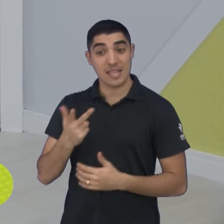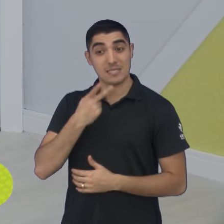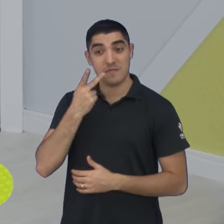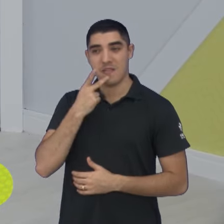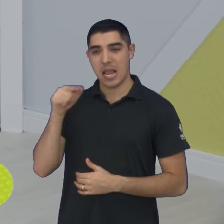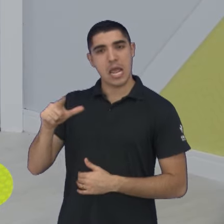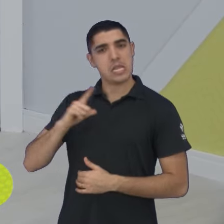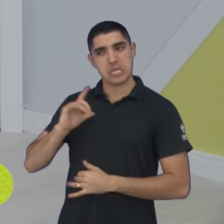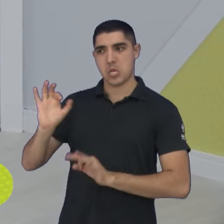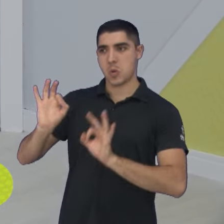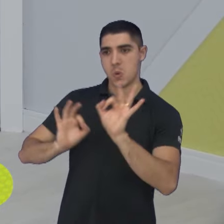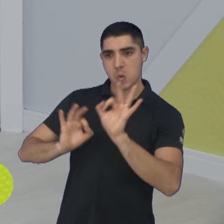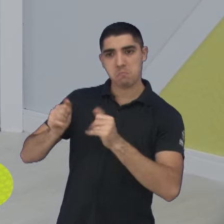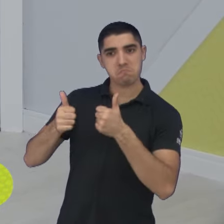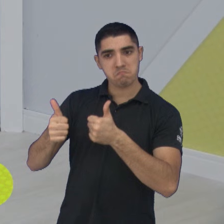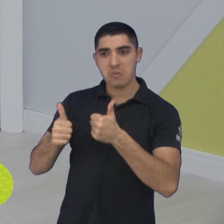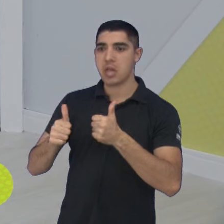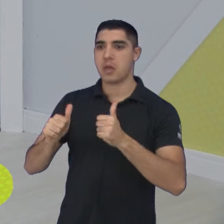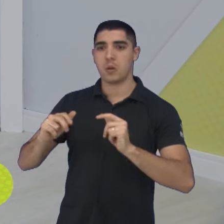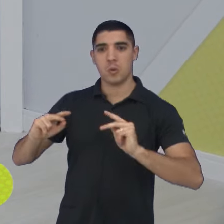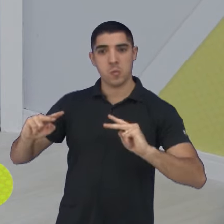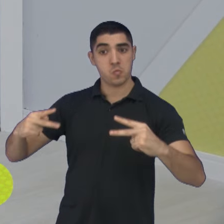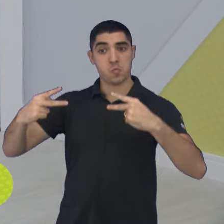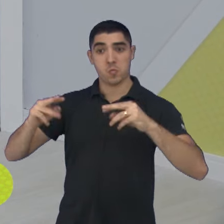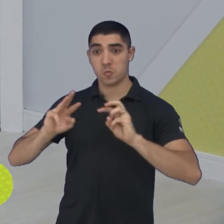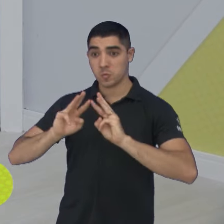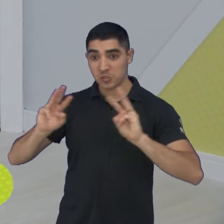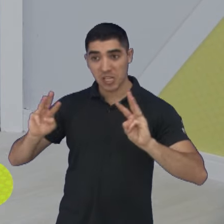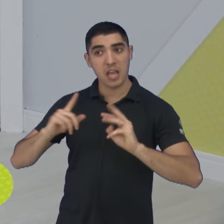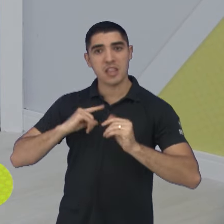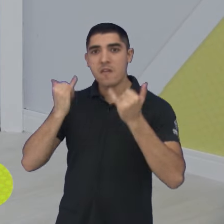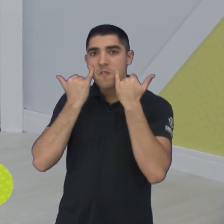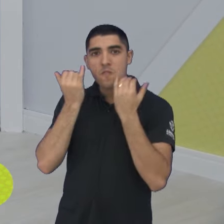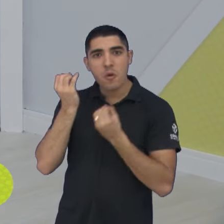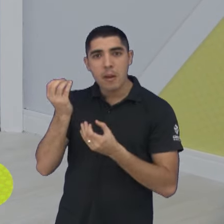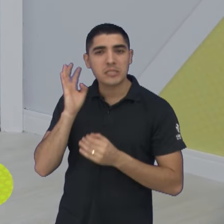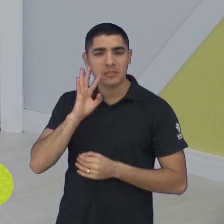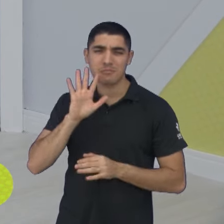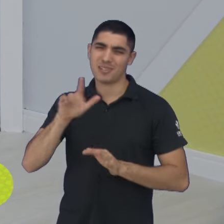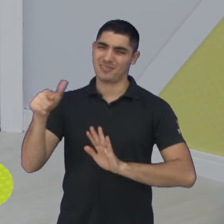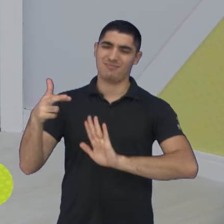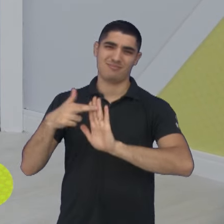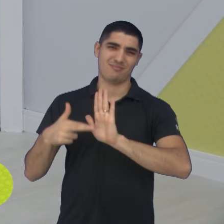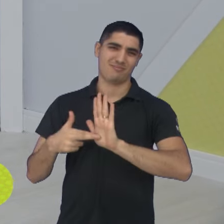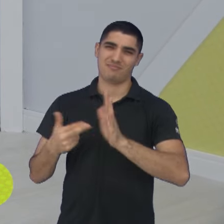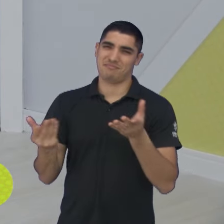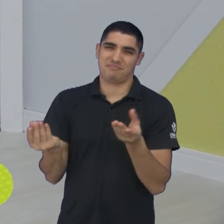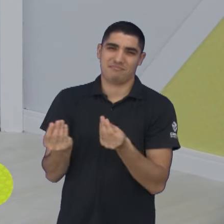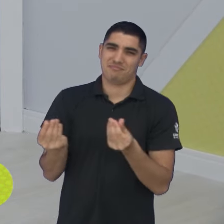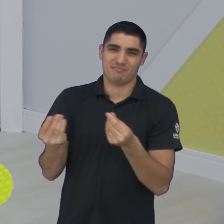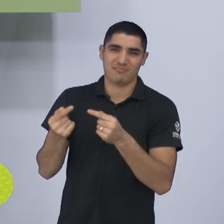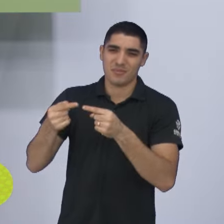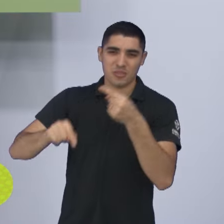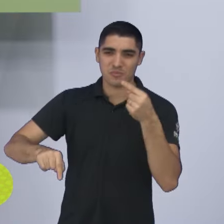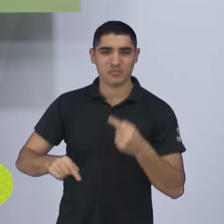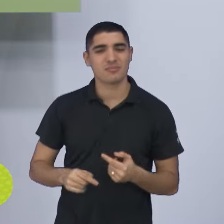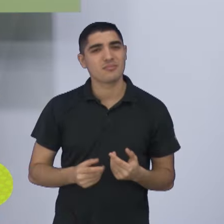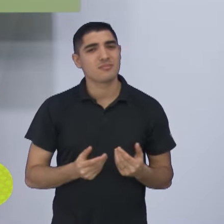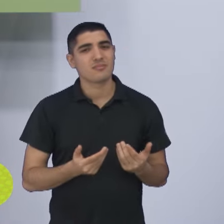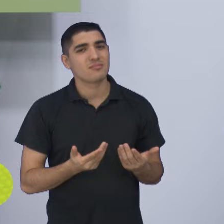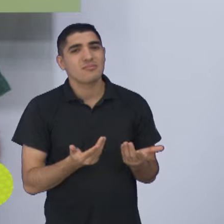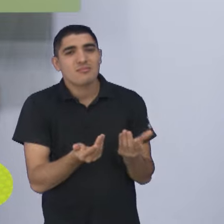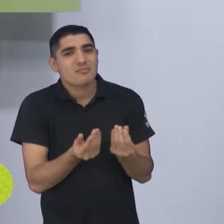bem organizada, o site deles é bem atualizado, tem muita informação bacana, mas esse regulamento realmente deixa a desejar. Não tem dificuldade